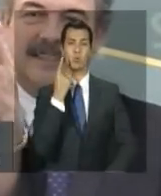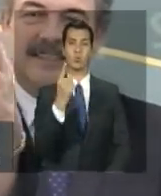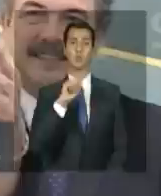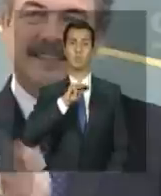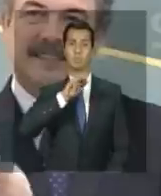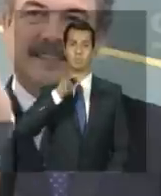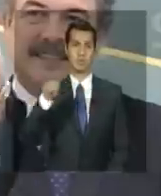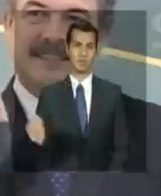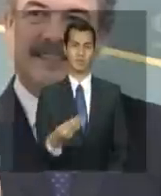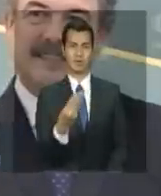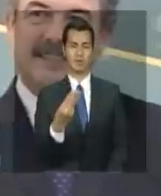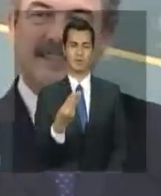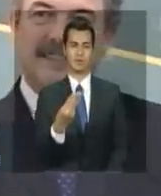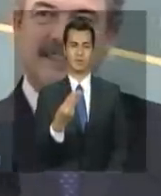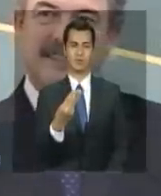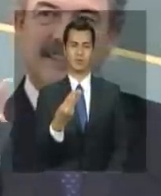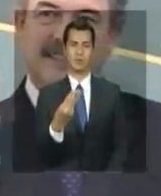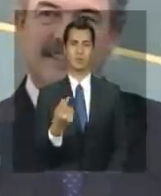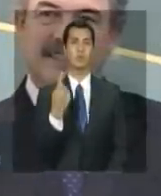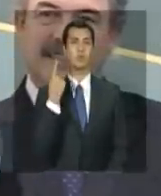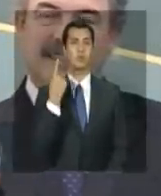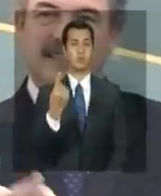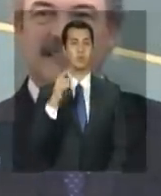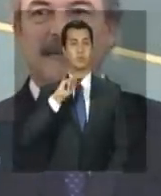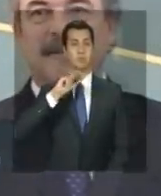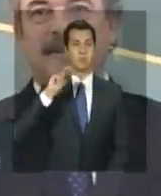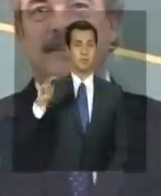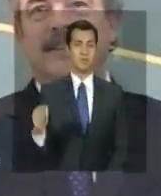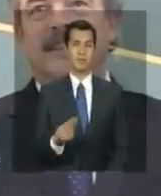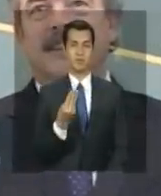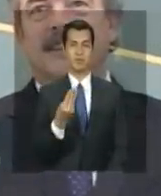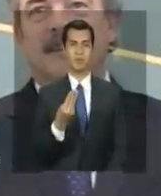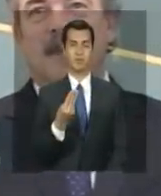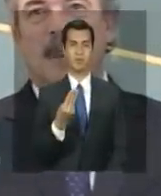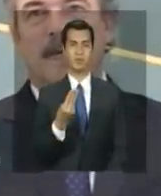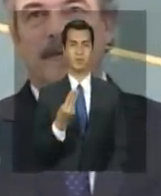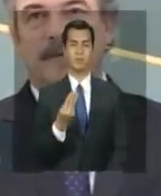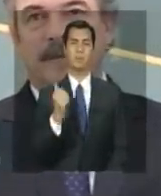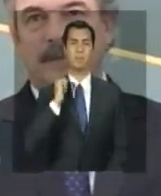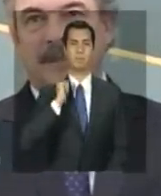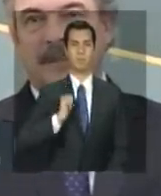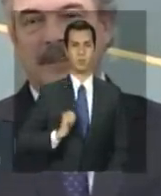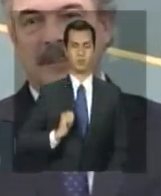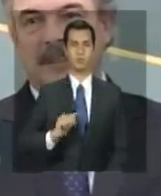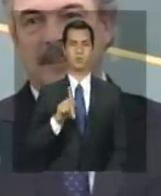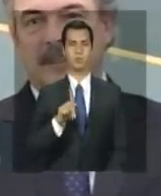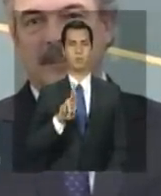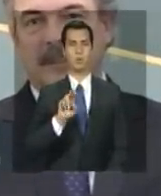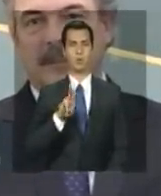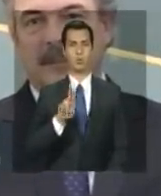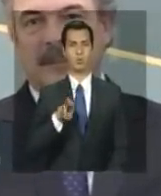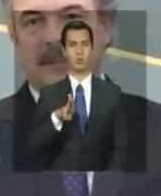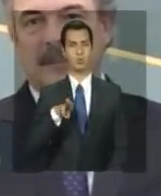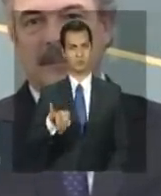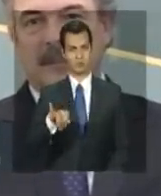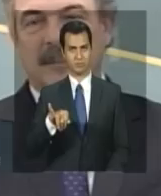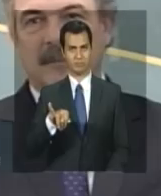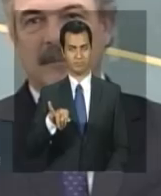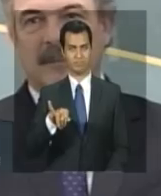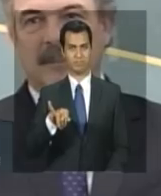mais de um milhão, mas nós atingimos um milhão de bolsas concedidas do ProUni.